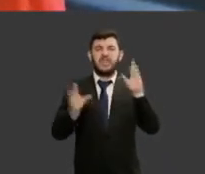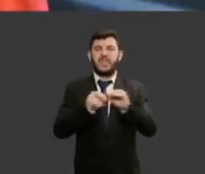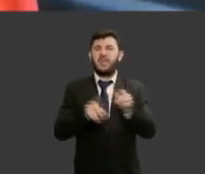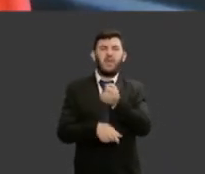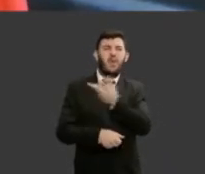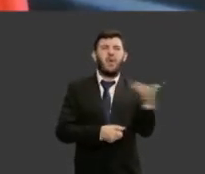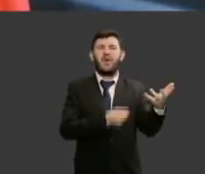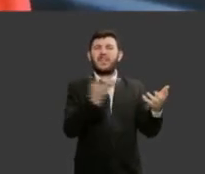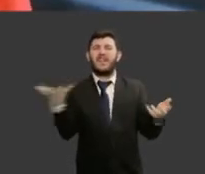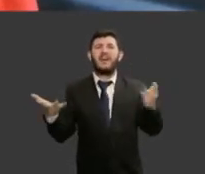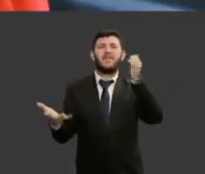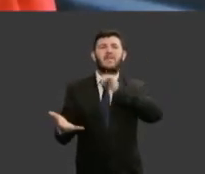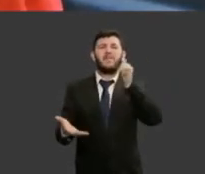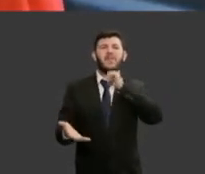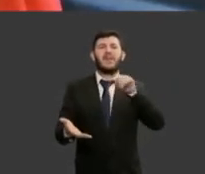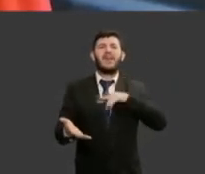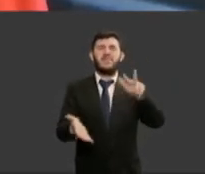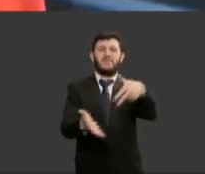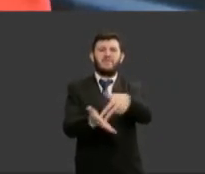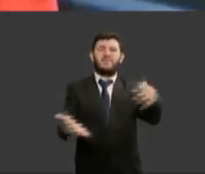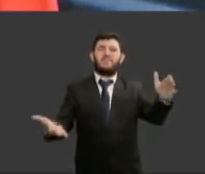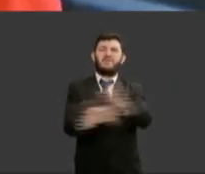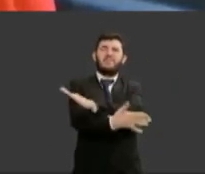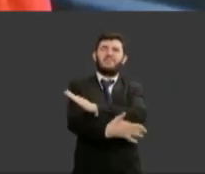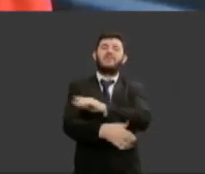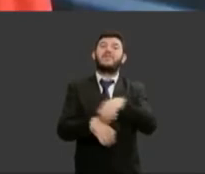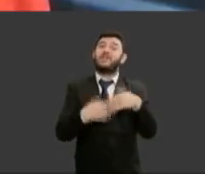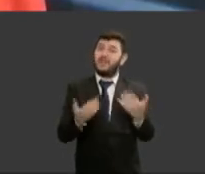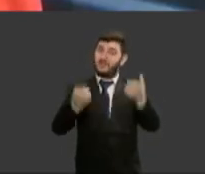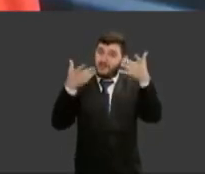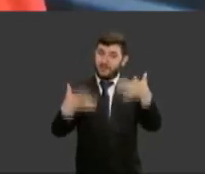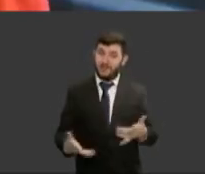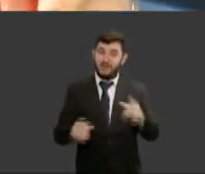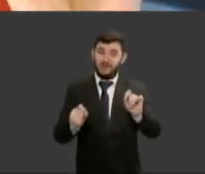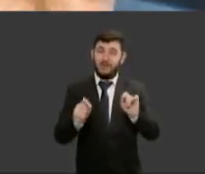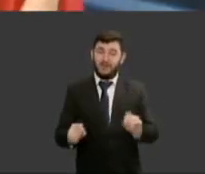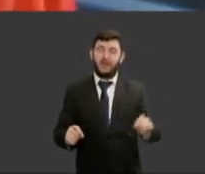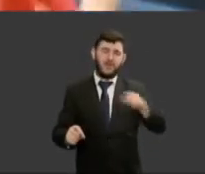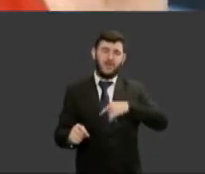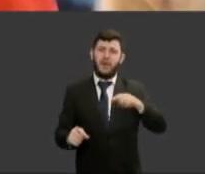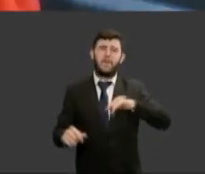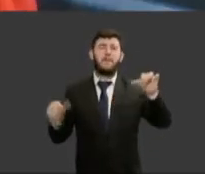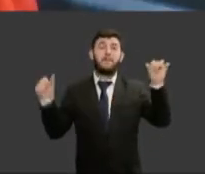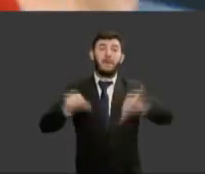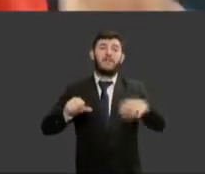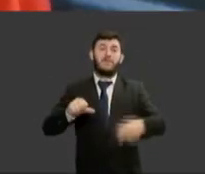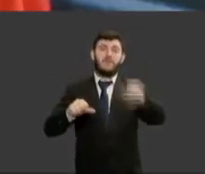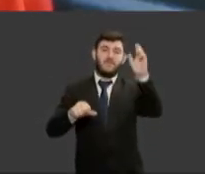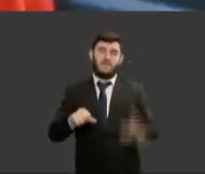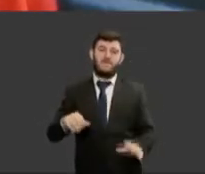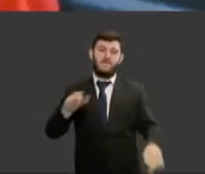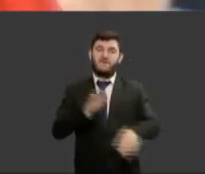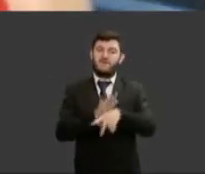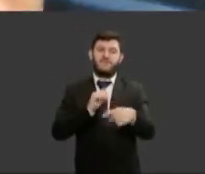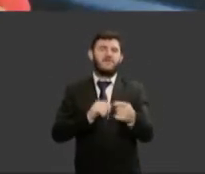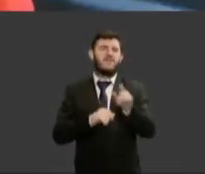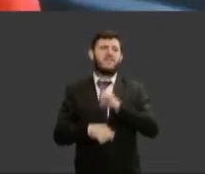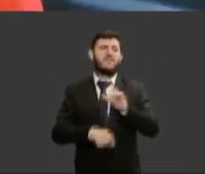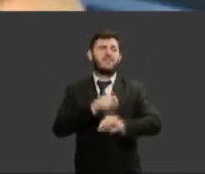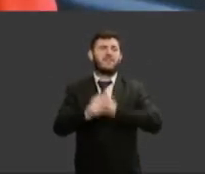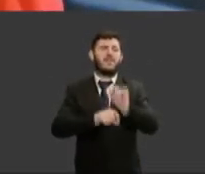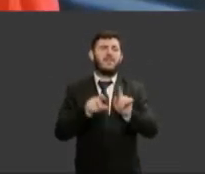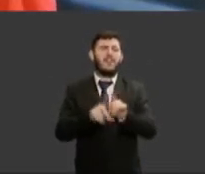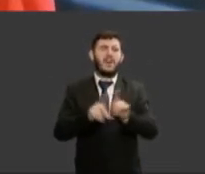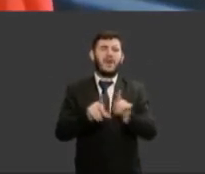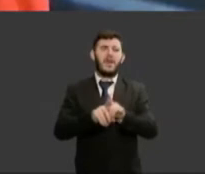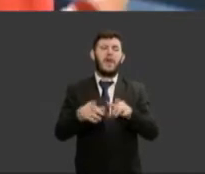desejam realizar e aqui registro teto de vidro no nosso país quantas barreiras invisíveis existem para que as mulheres